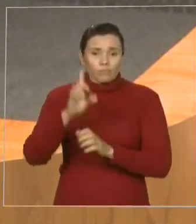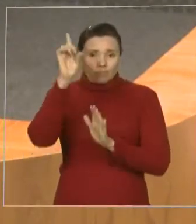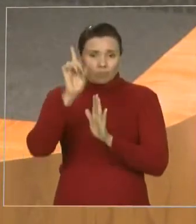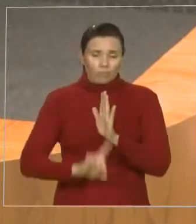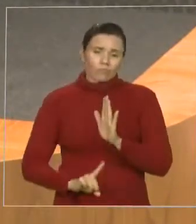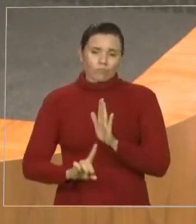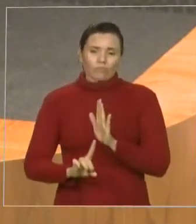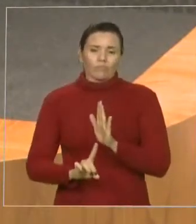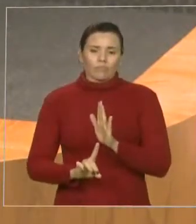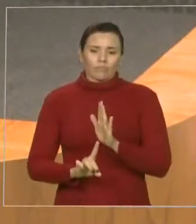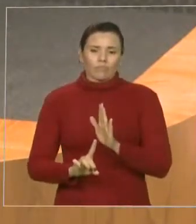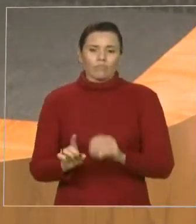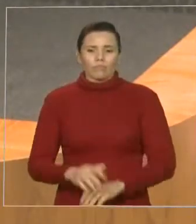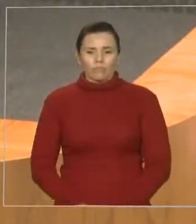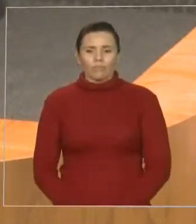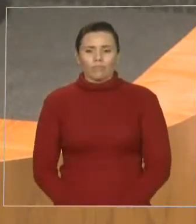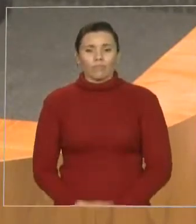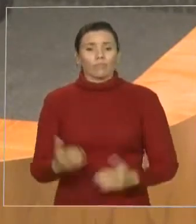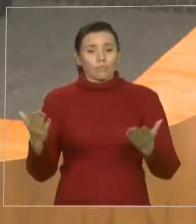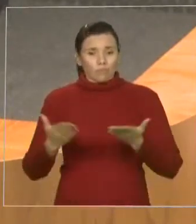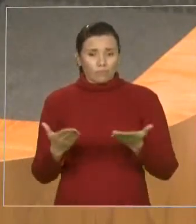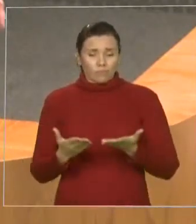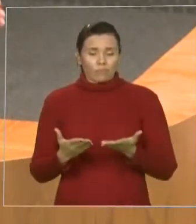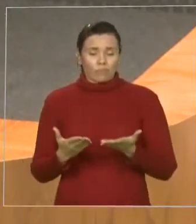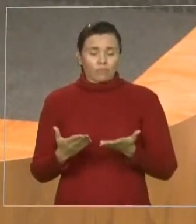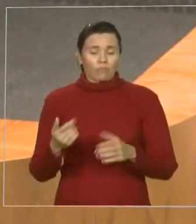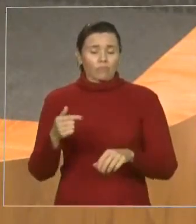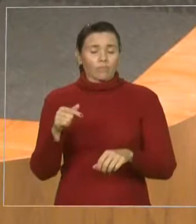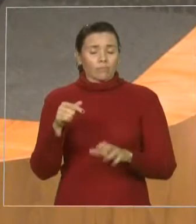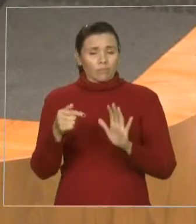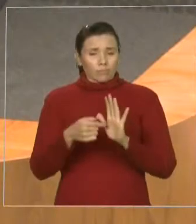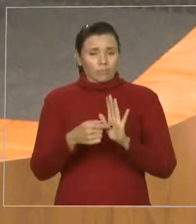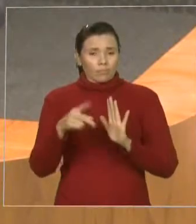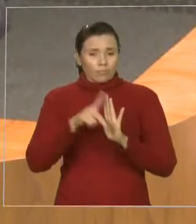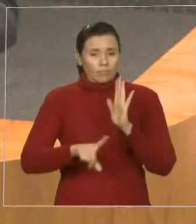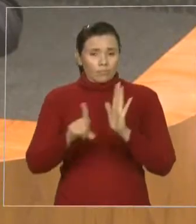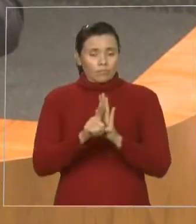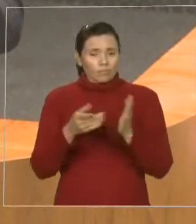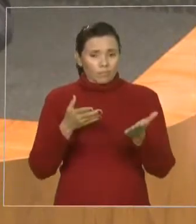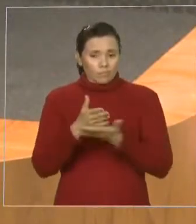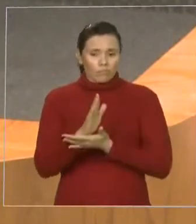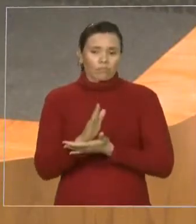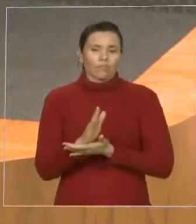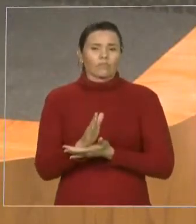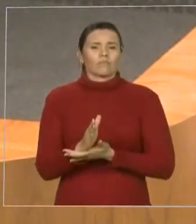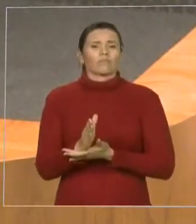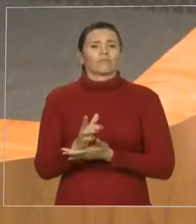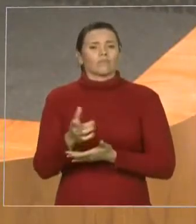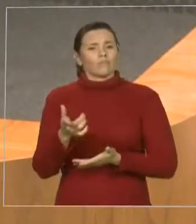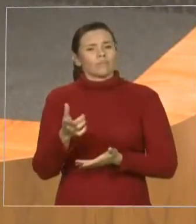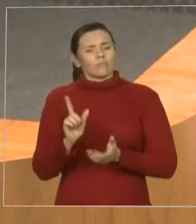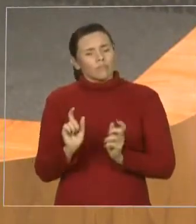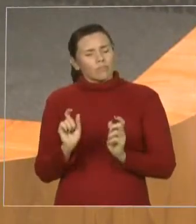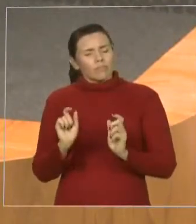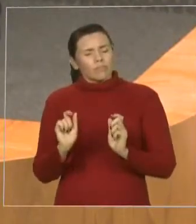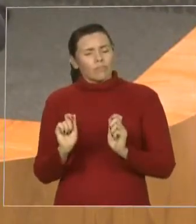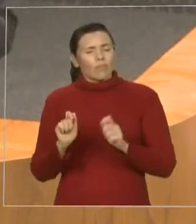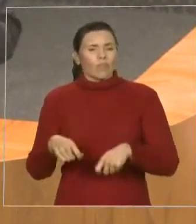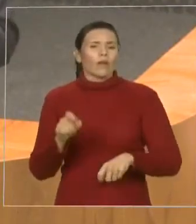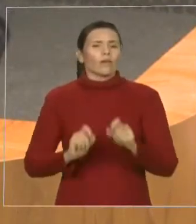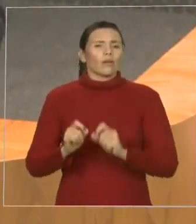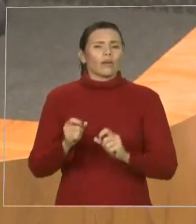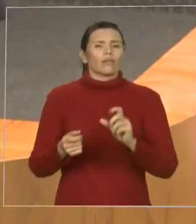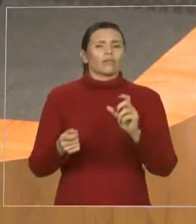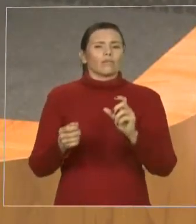Capacitação não só direcionada à participação em palestras, como também em seminários,